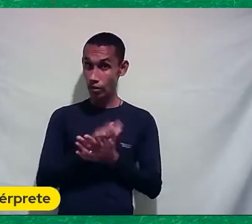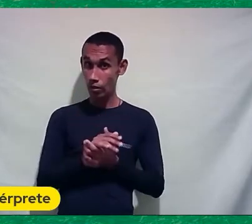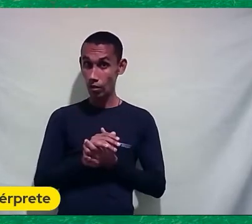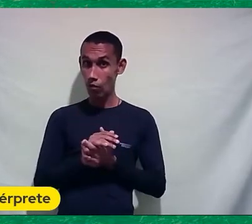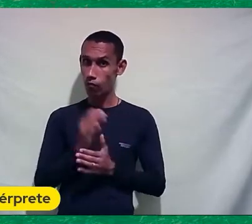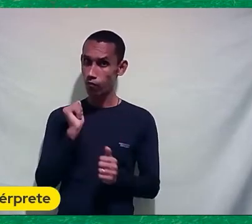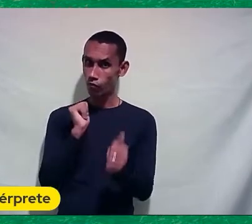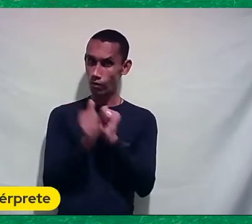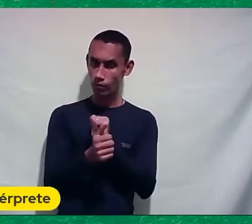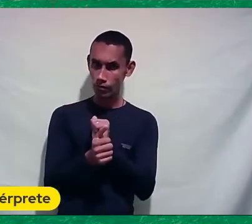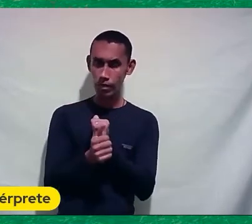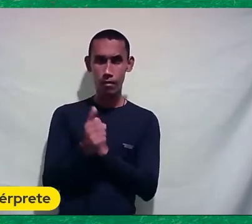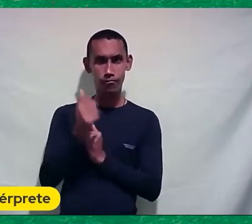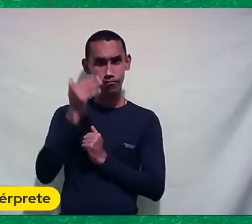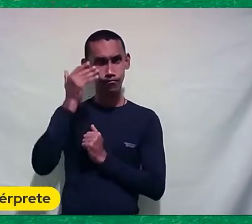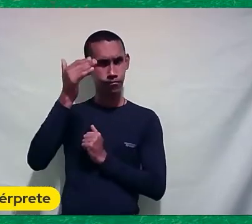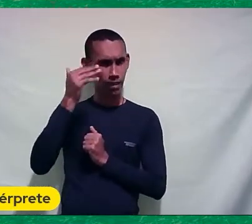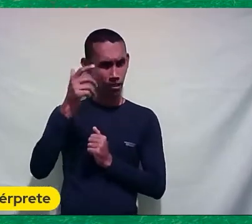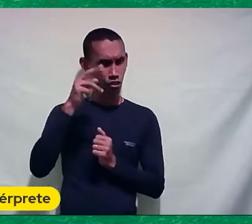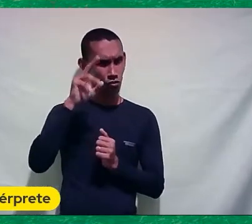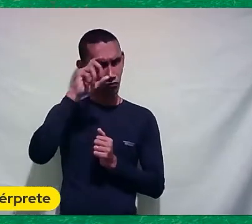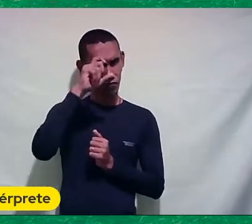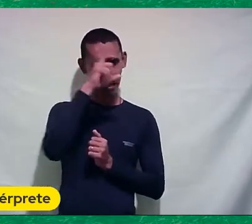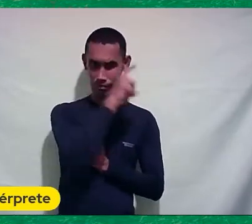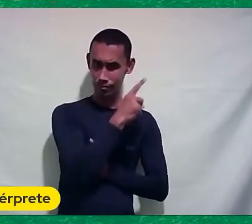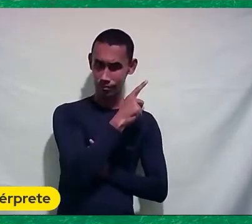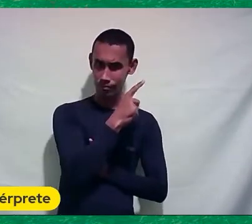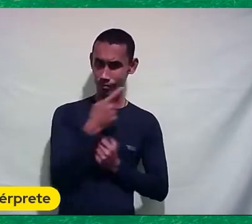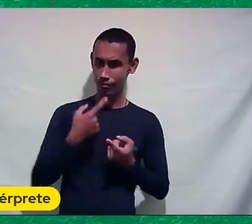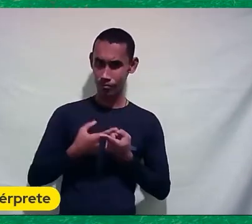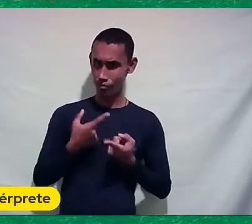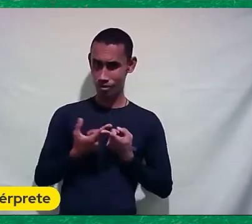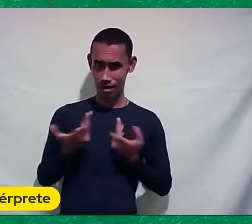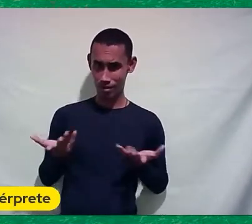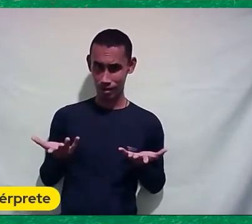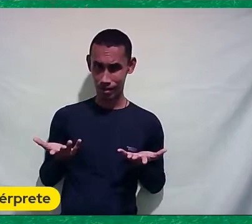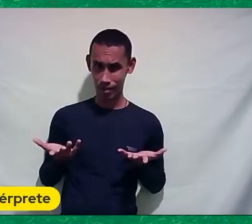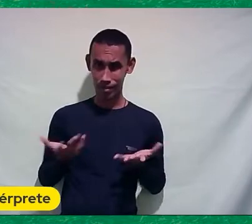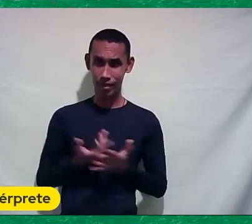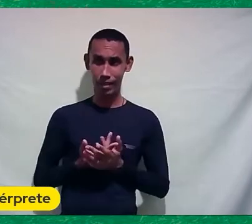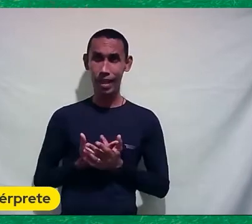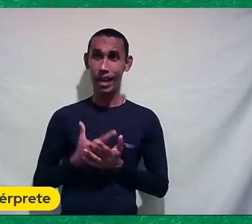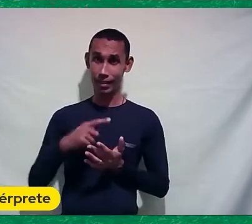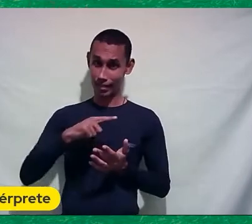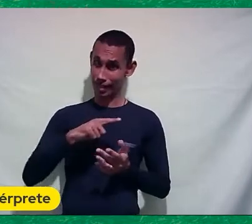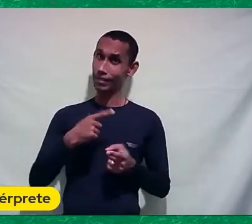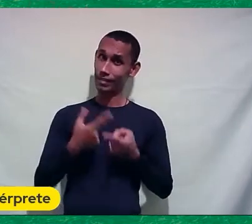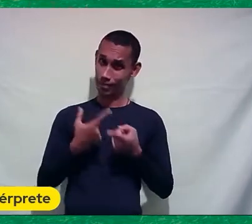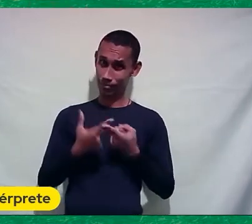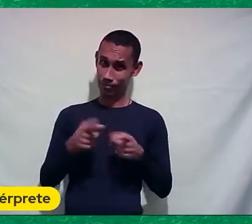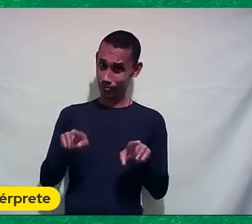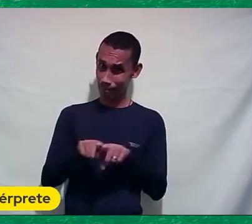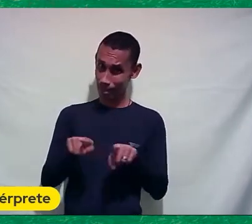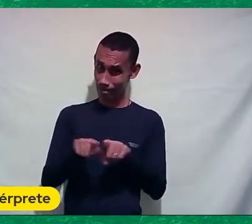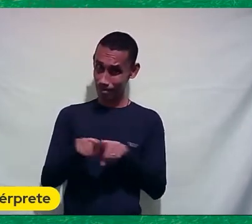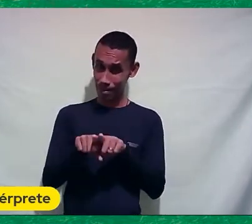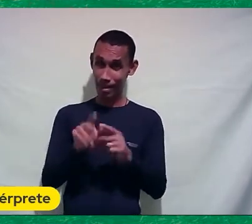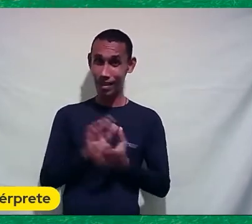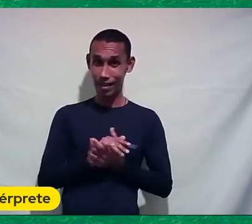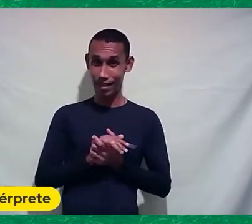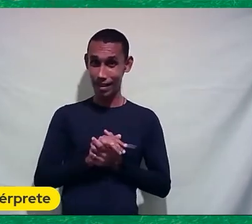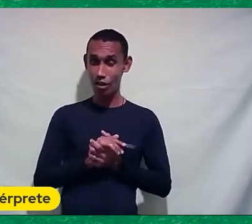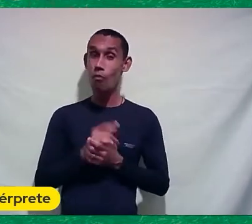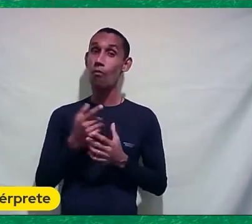Futebol Na ficção É muito difícil Gente É difícil Ah também Quando não é Quando é